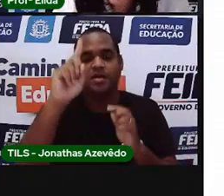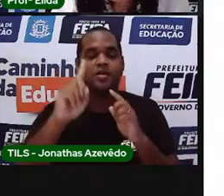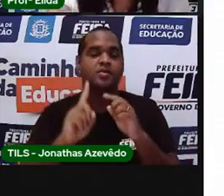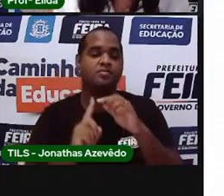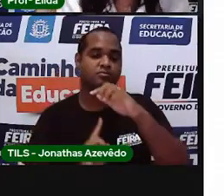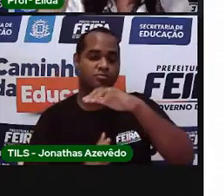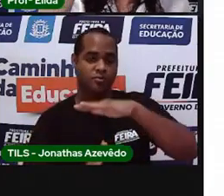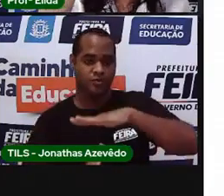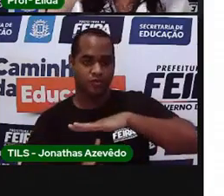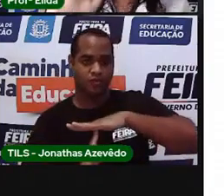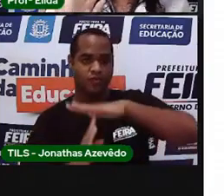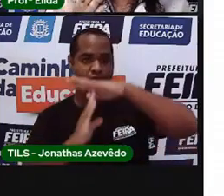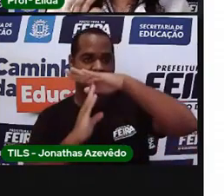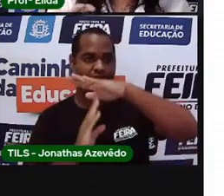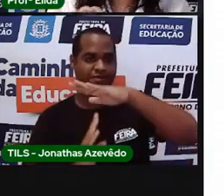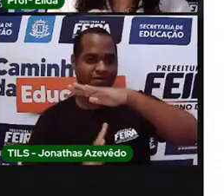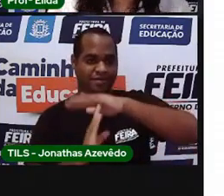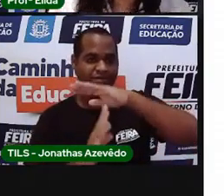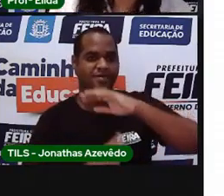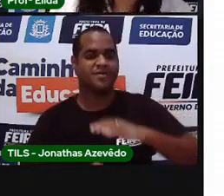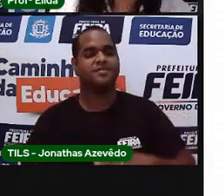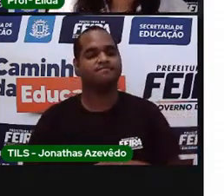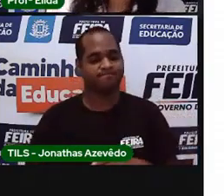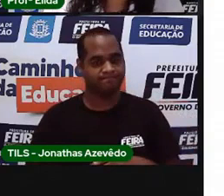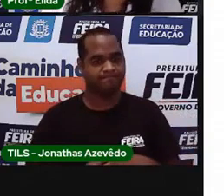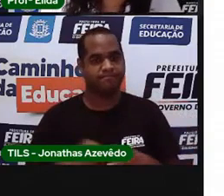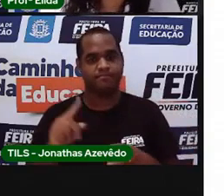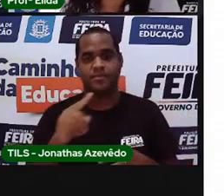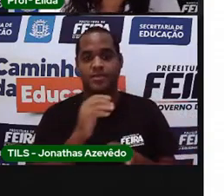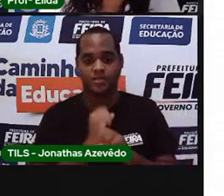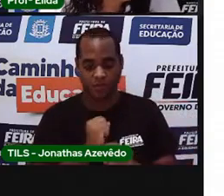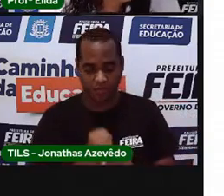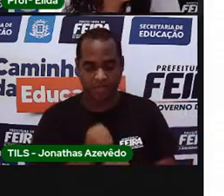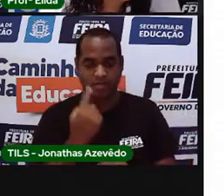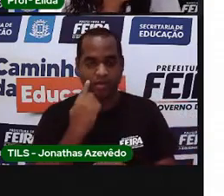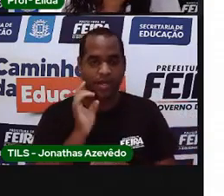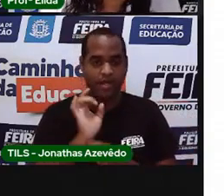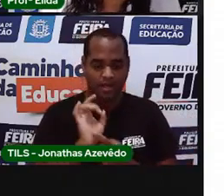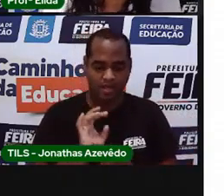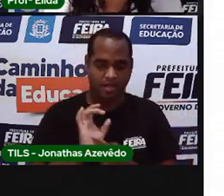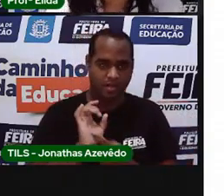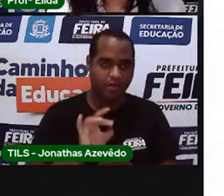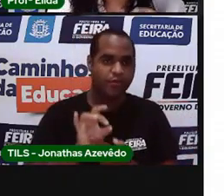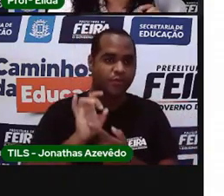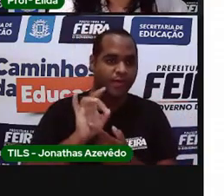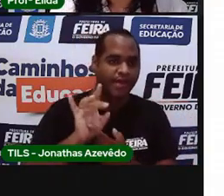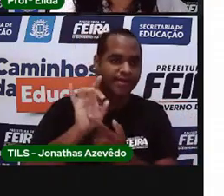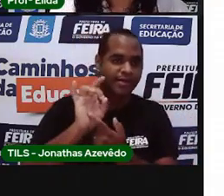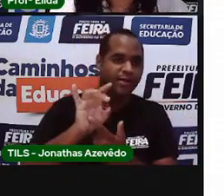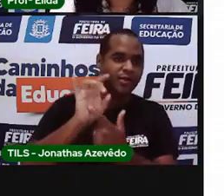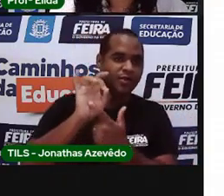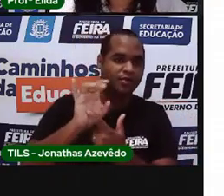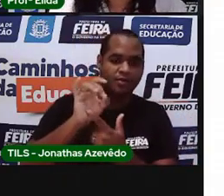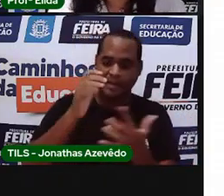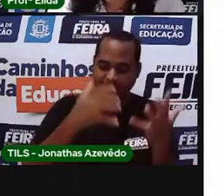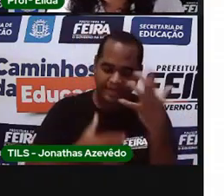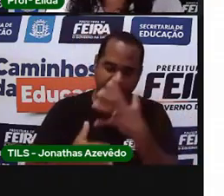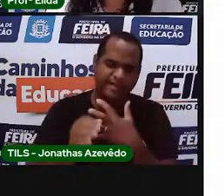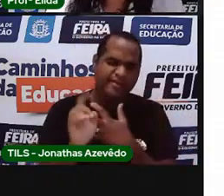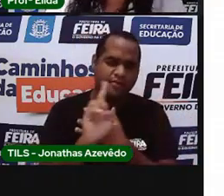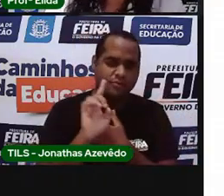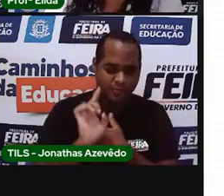baixo até em cima. E vai contando quadradinho por quadradinho para não se perder na